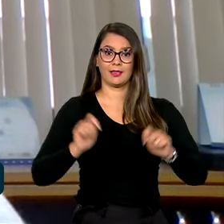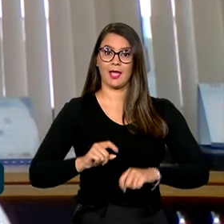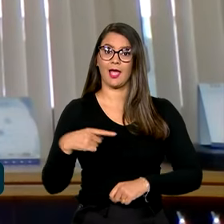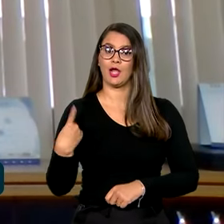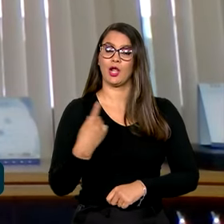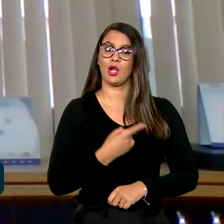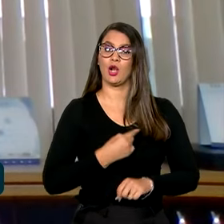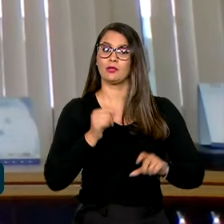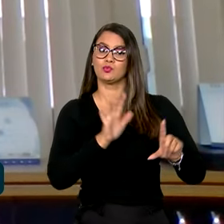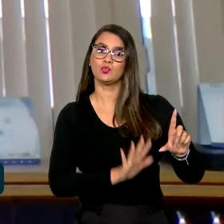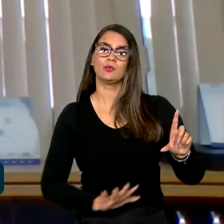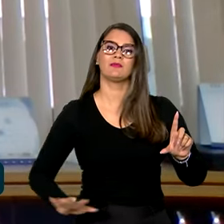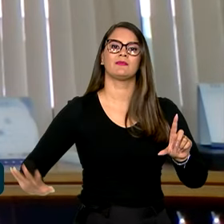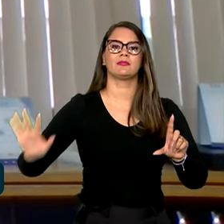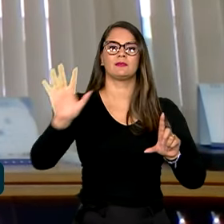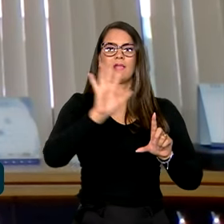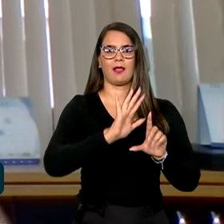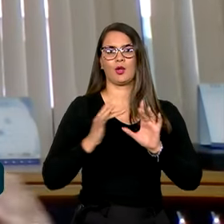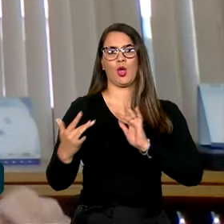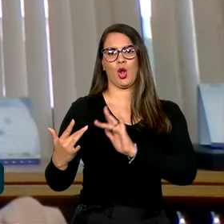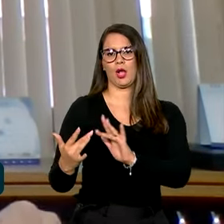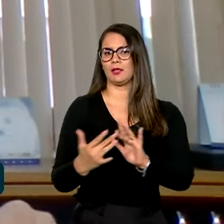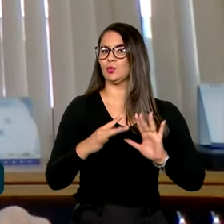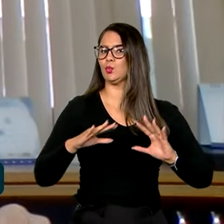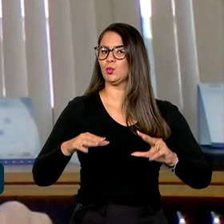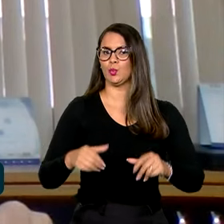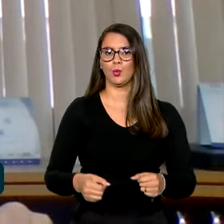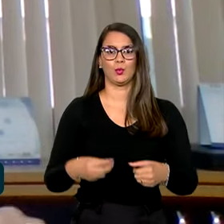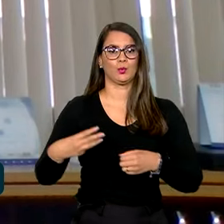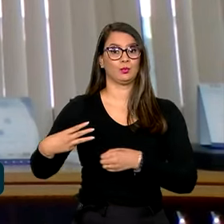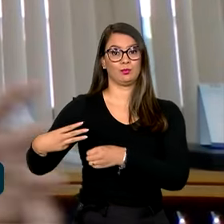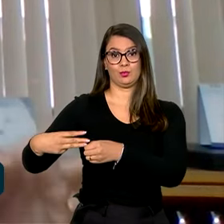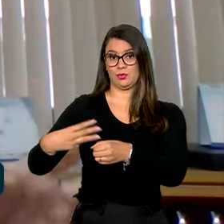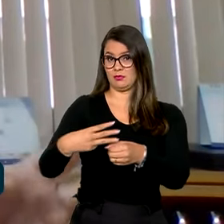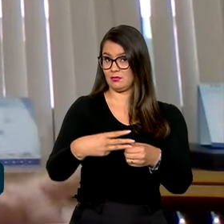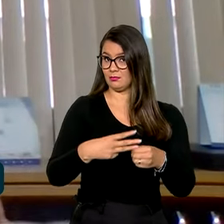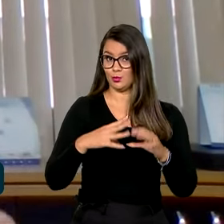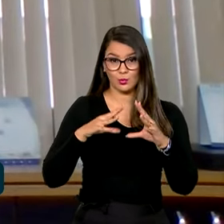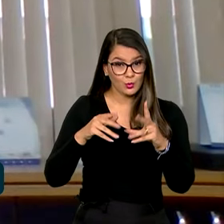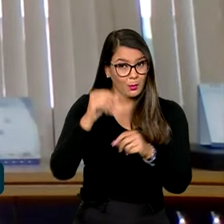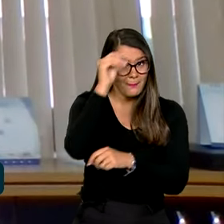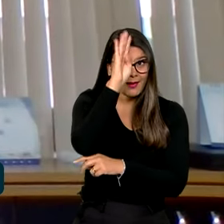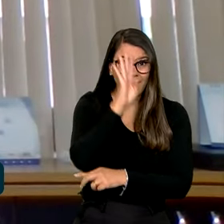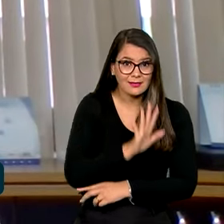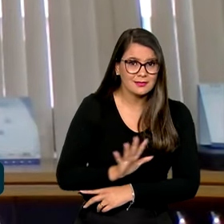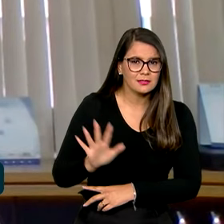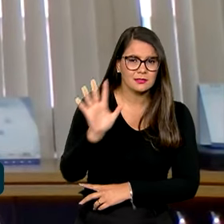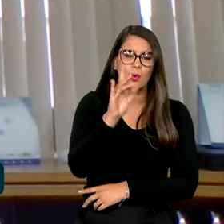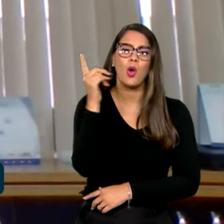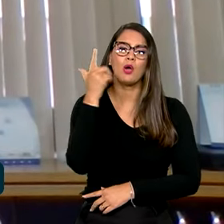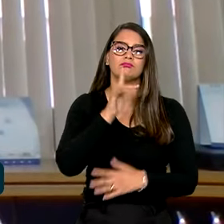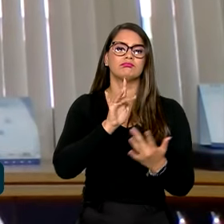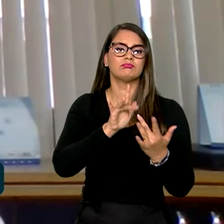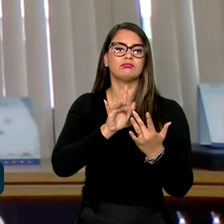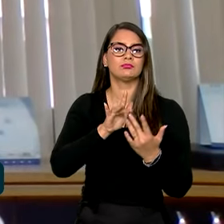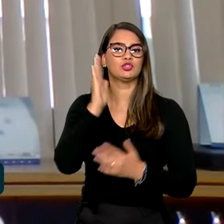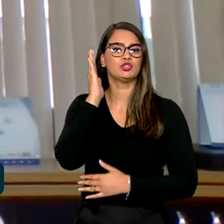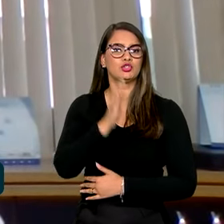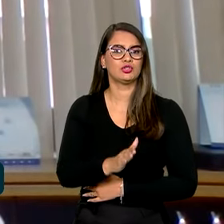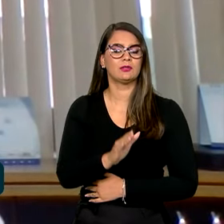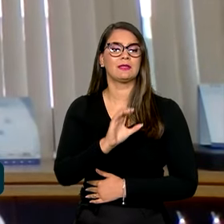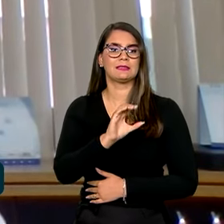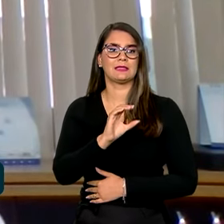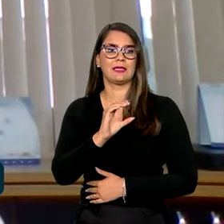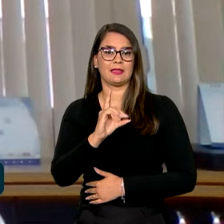universalize esse acesso. Todo município, ou seja, todo o Brasil, possa acessar diretamente pela